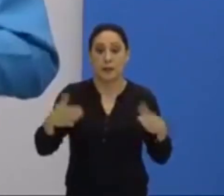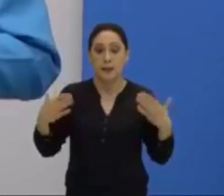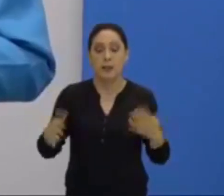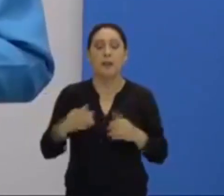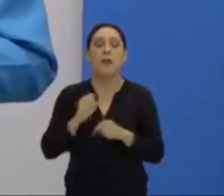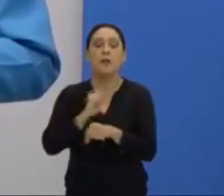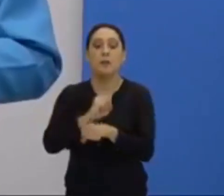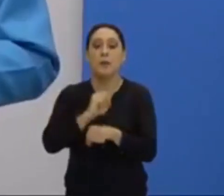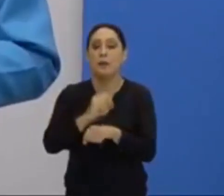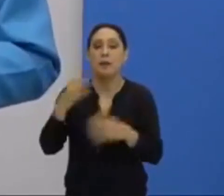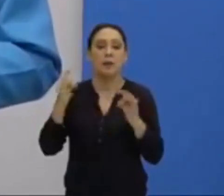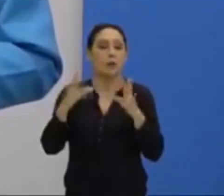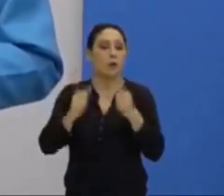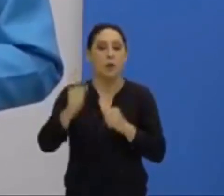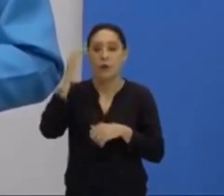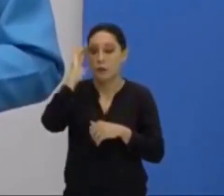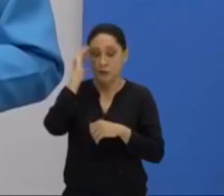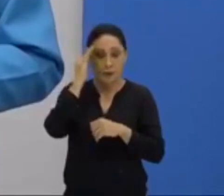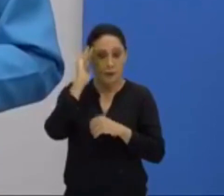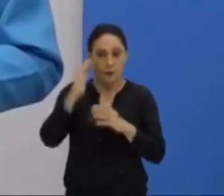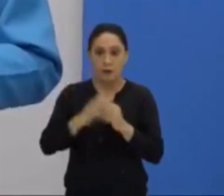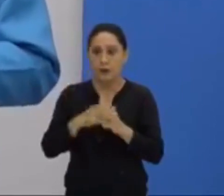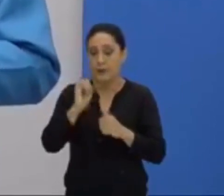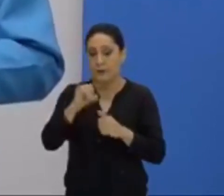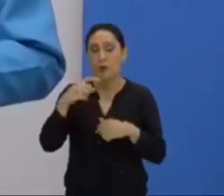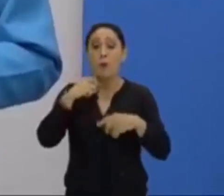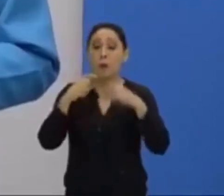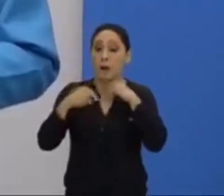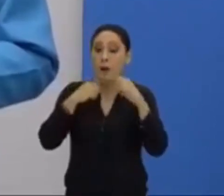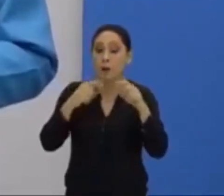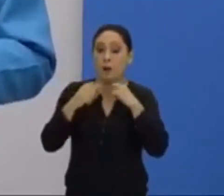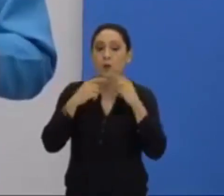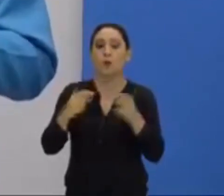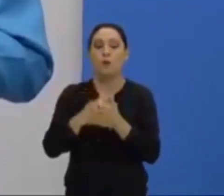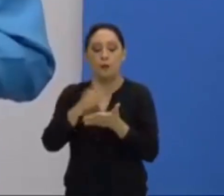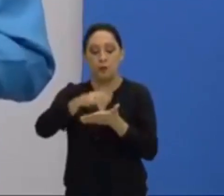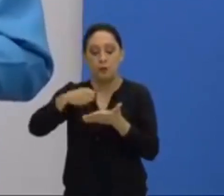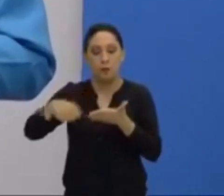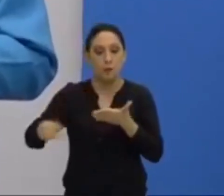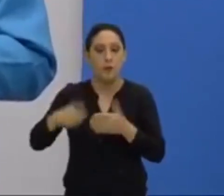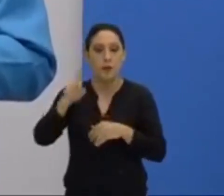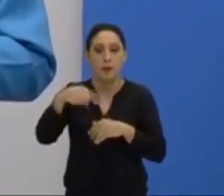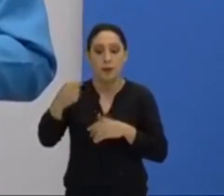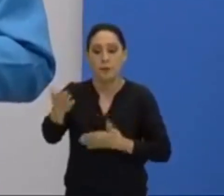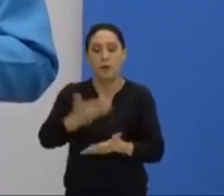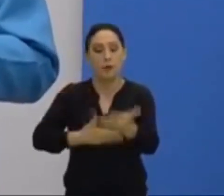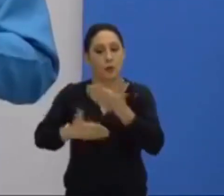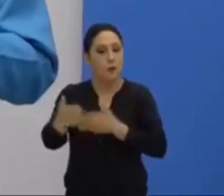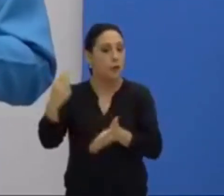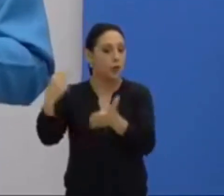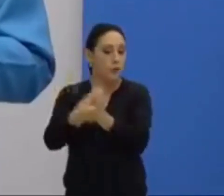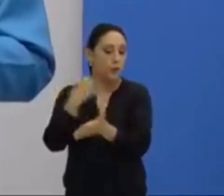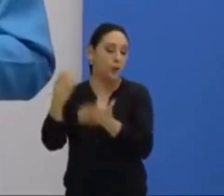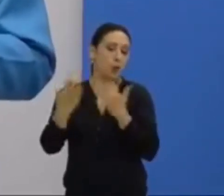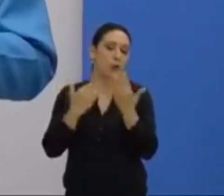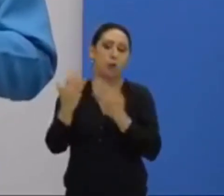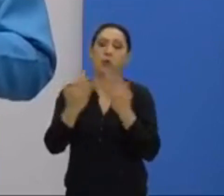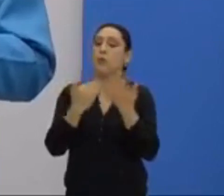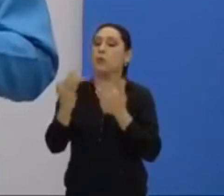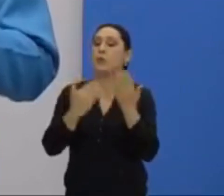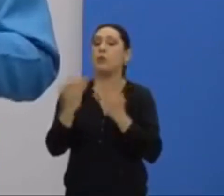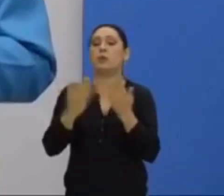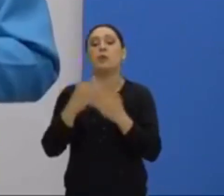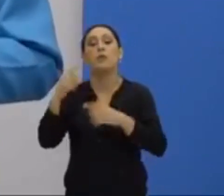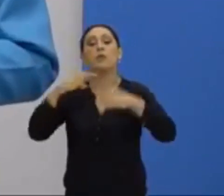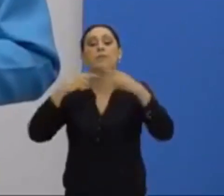espero que todo mundo tenha compreendido. Se, eventualmente, você ficou com alguma dúvida, faça anotações e, na hora da interação, a gente bate um papo ou